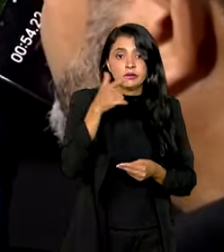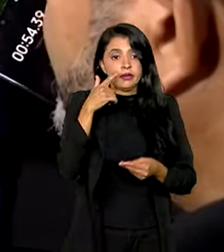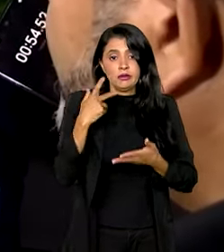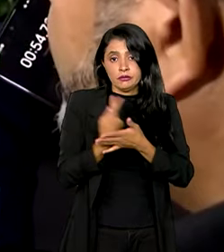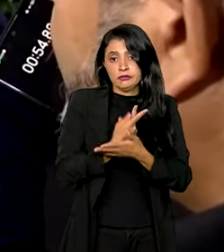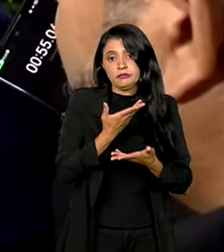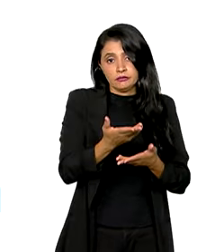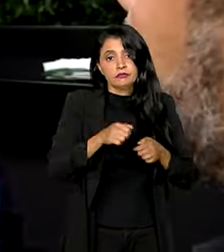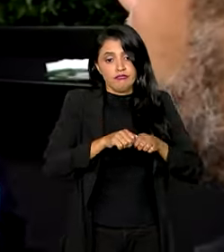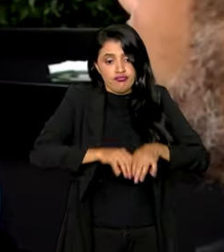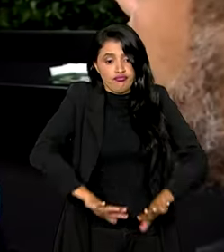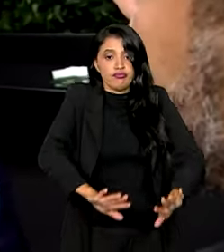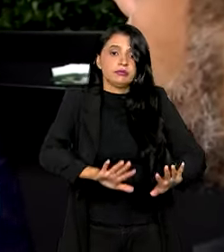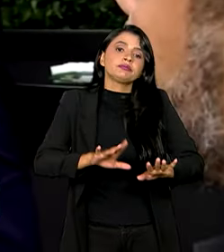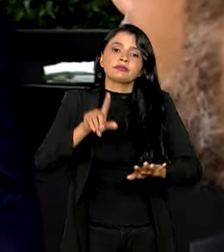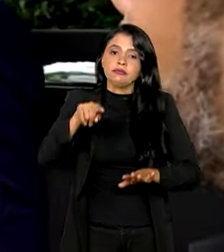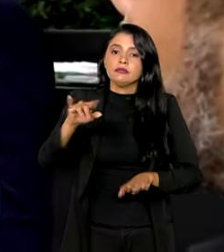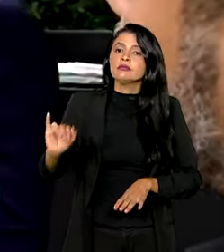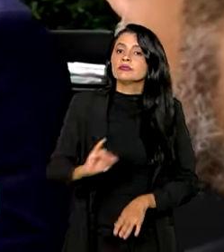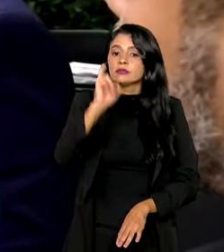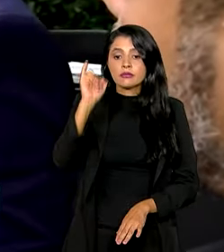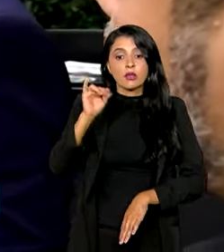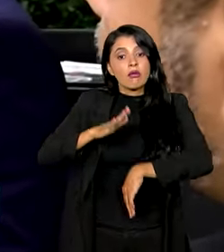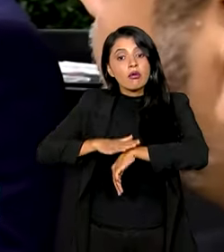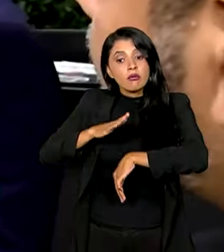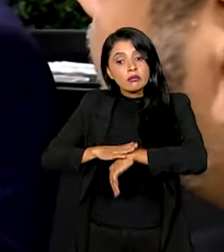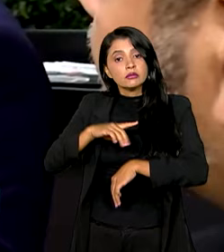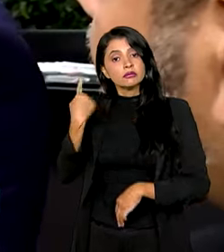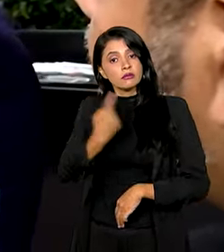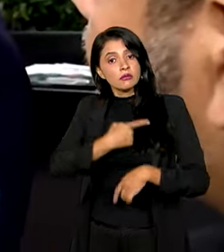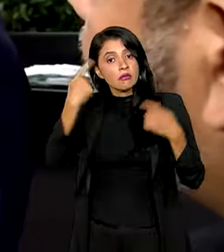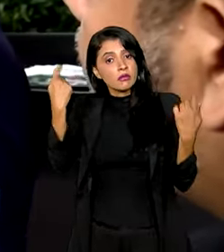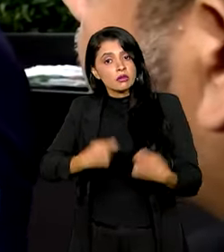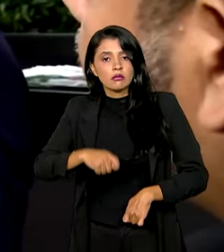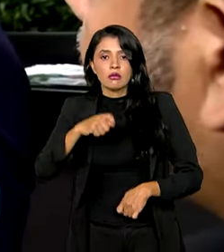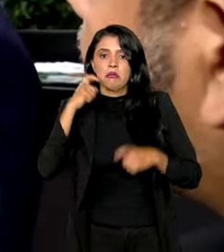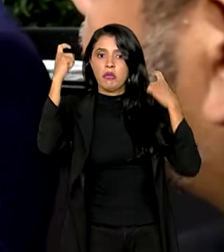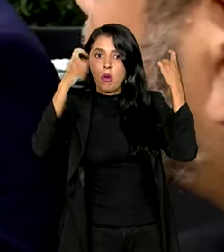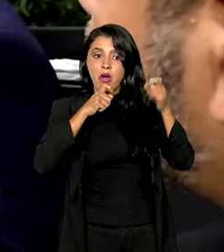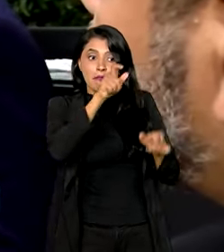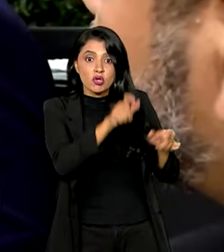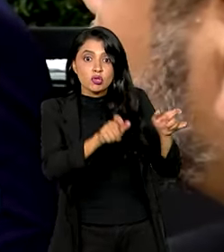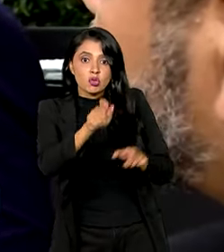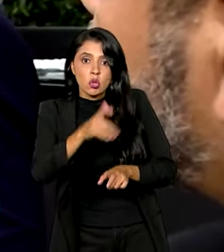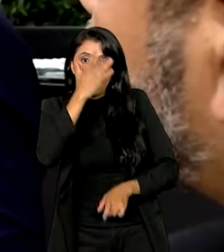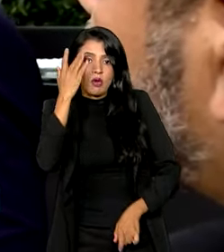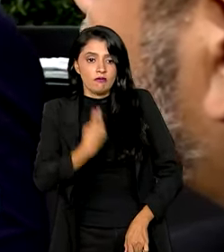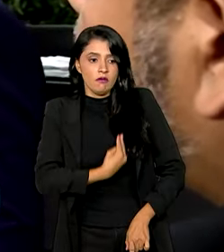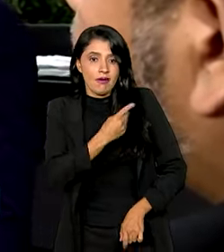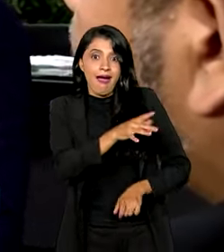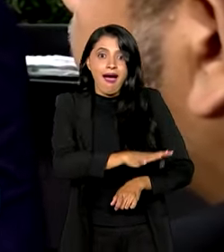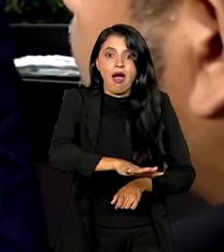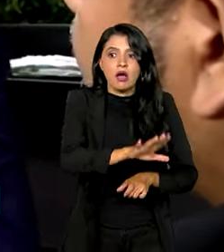natureza ocorrer. O fundamental é que, no momento, a gente tem que se preocupar com as vidas e a área está desocupada.